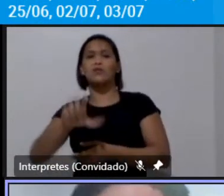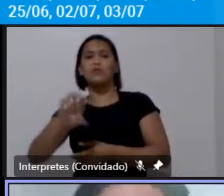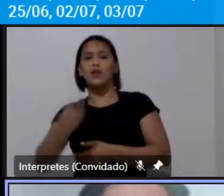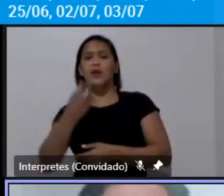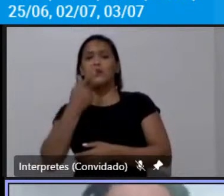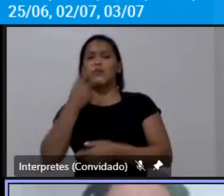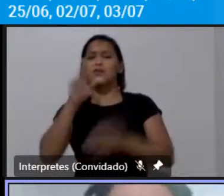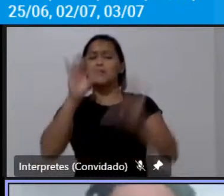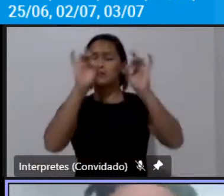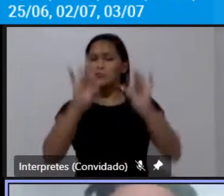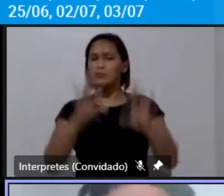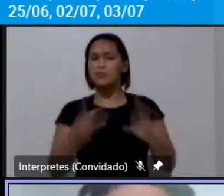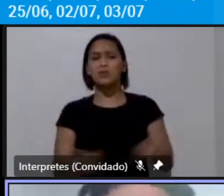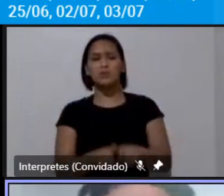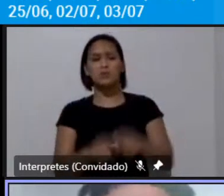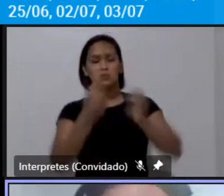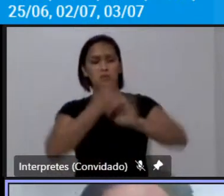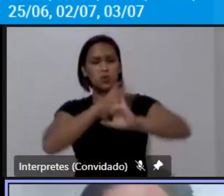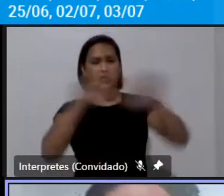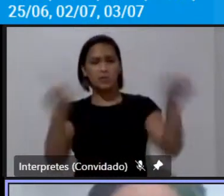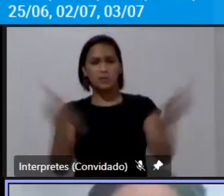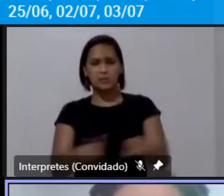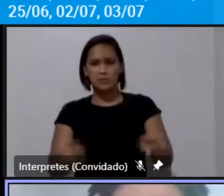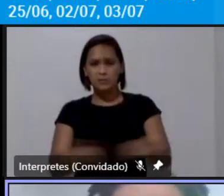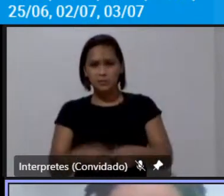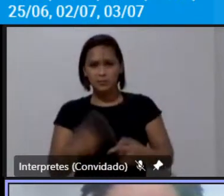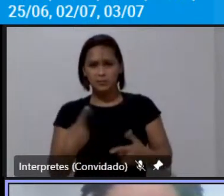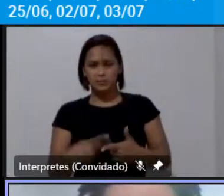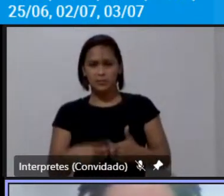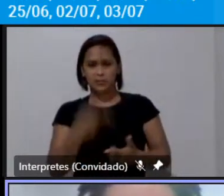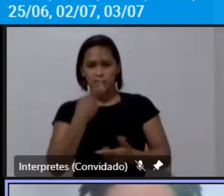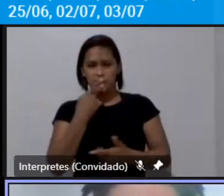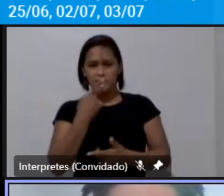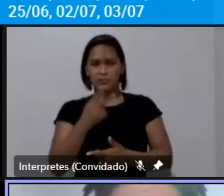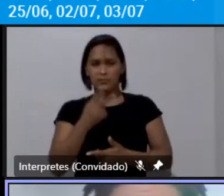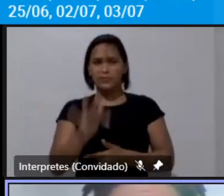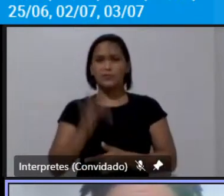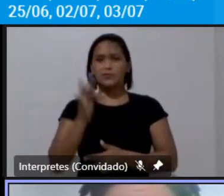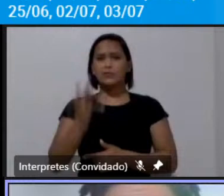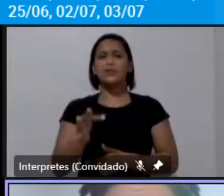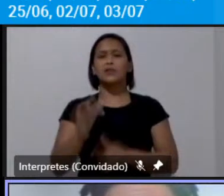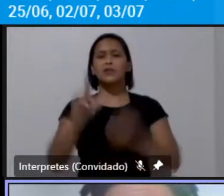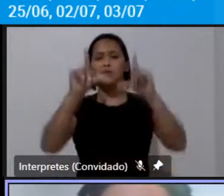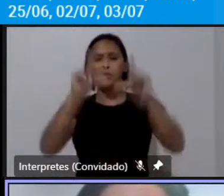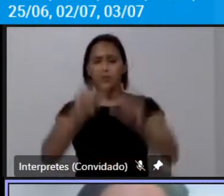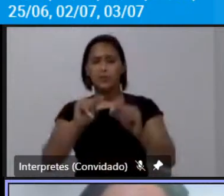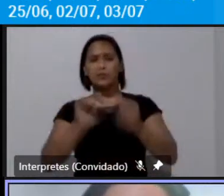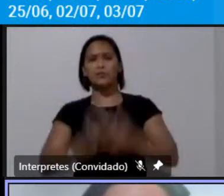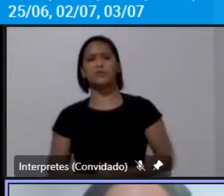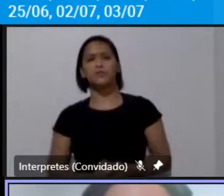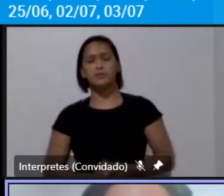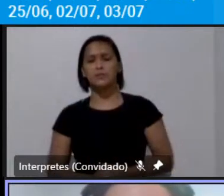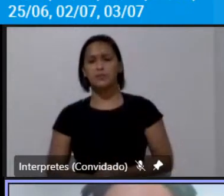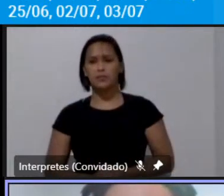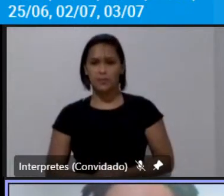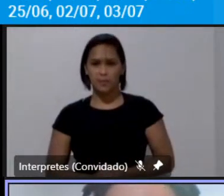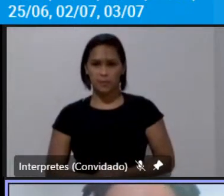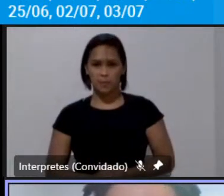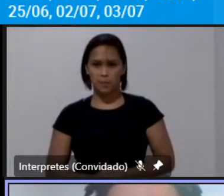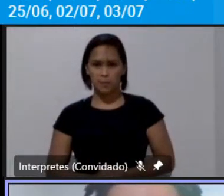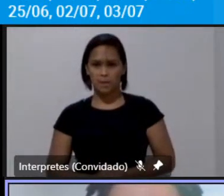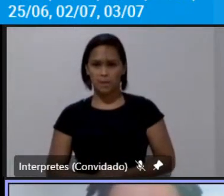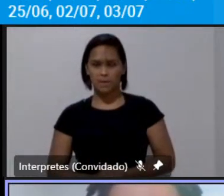específico muito claro também a gente vai falar um pouquinho eu vou falar um pouquinho sobre isso com vocês é